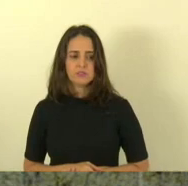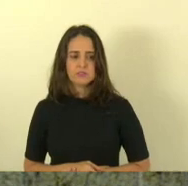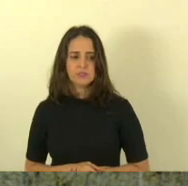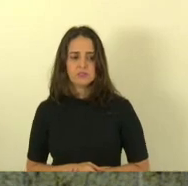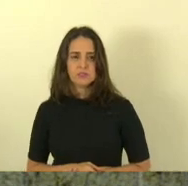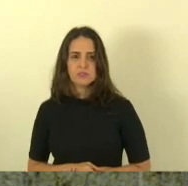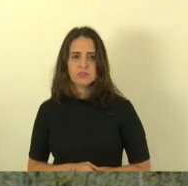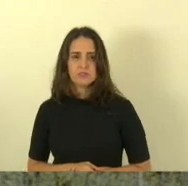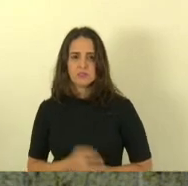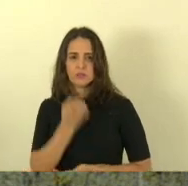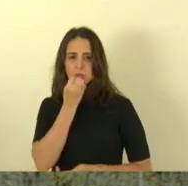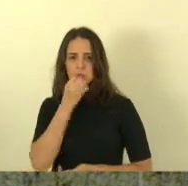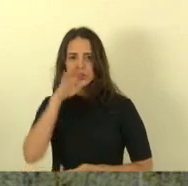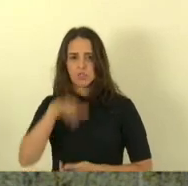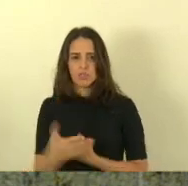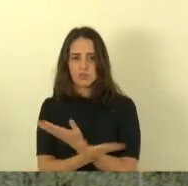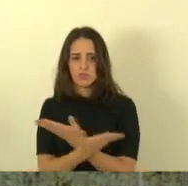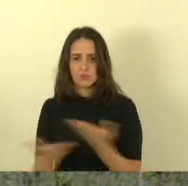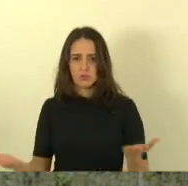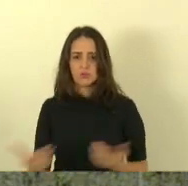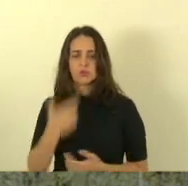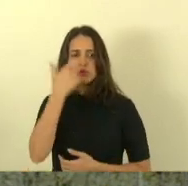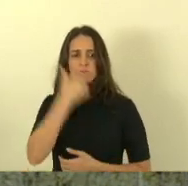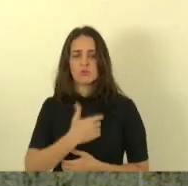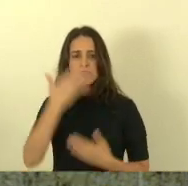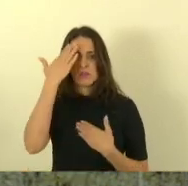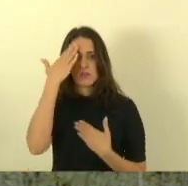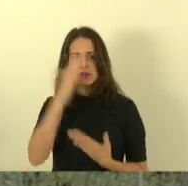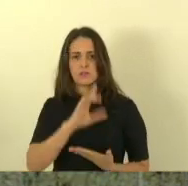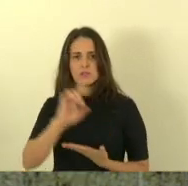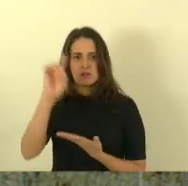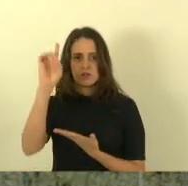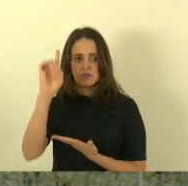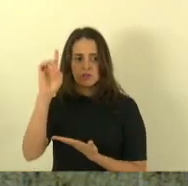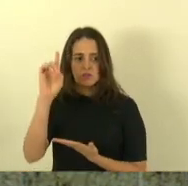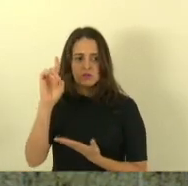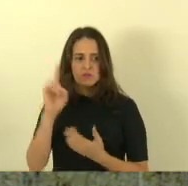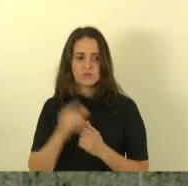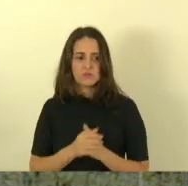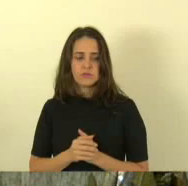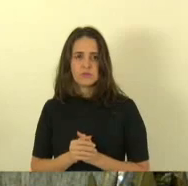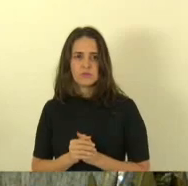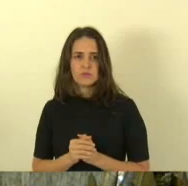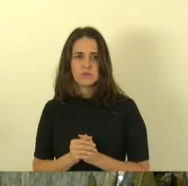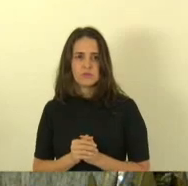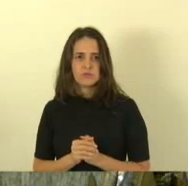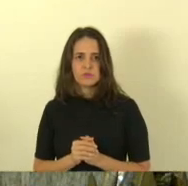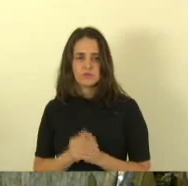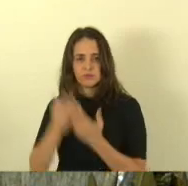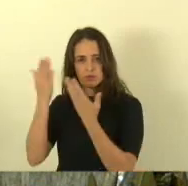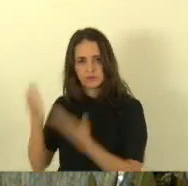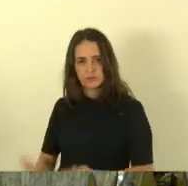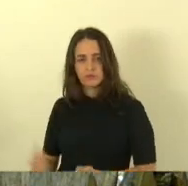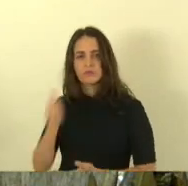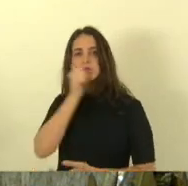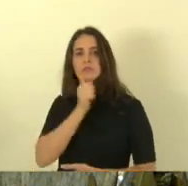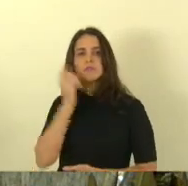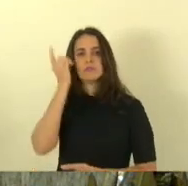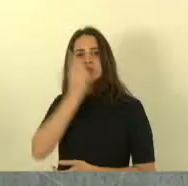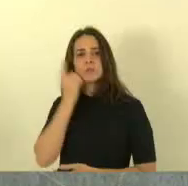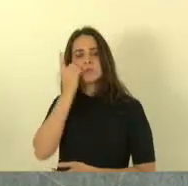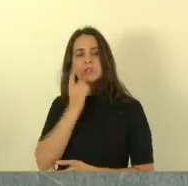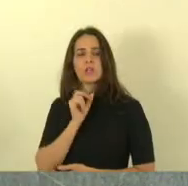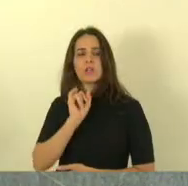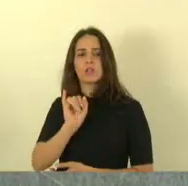ótima tarde a todos quero aqui agradecer primeiramente a Deus e pois a nossa deputada que é a Irine